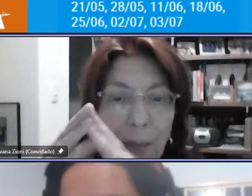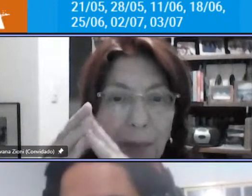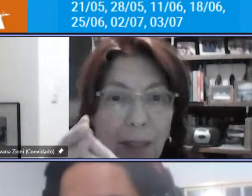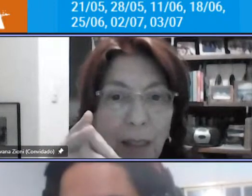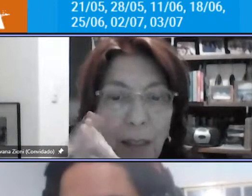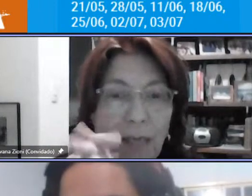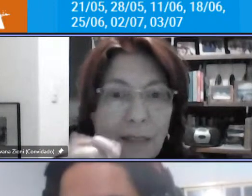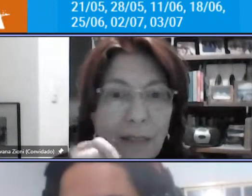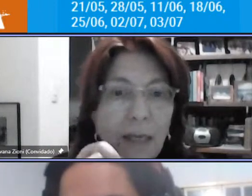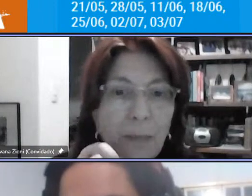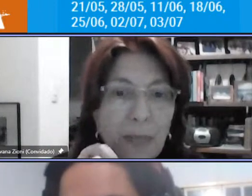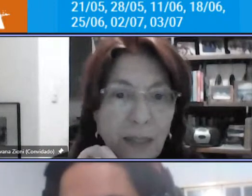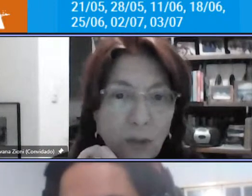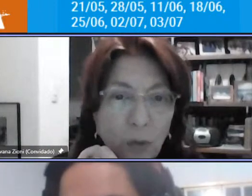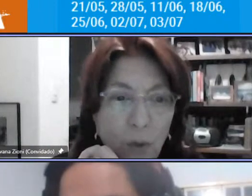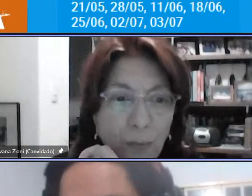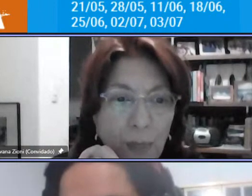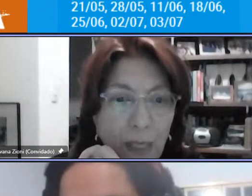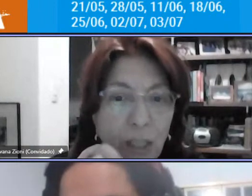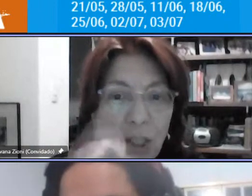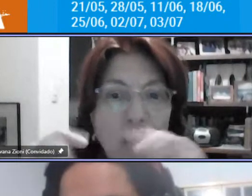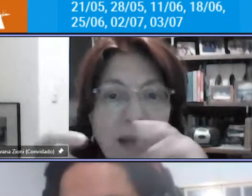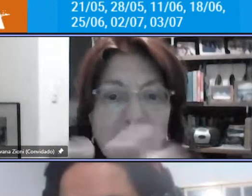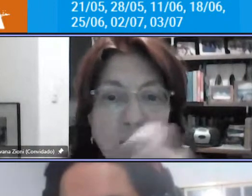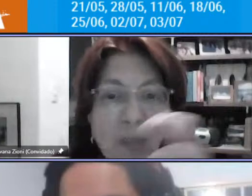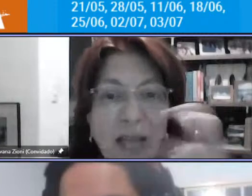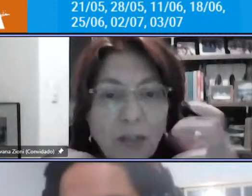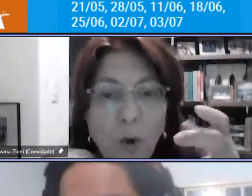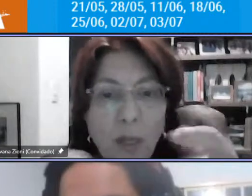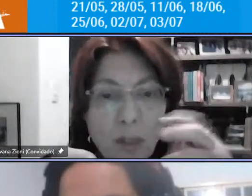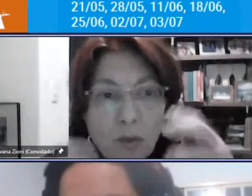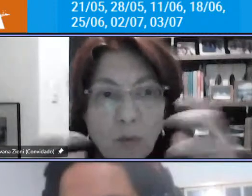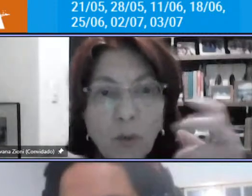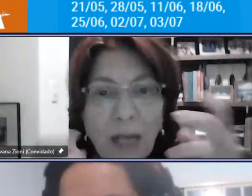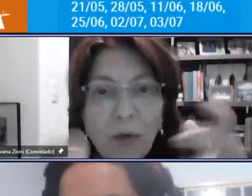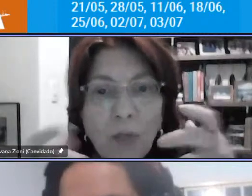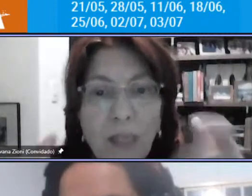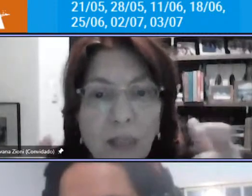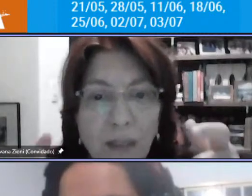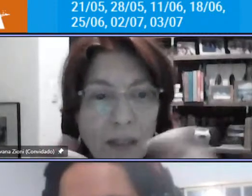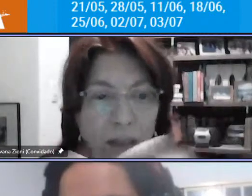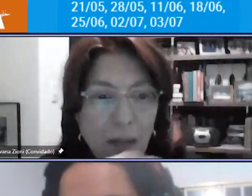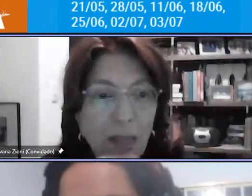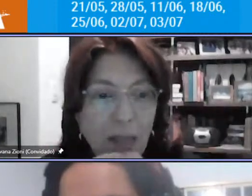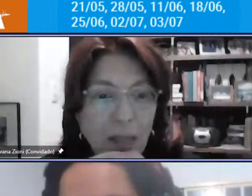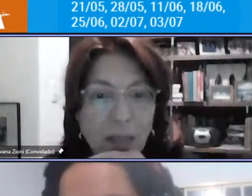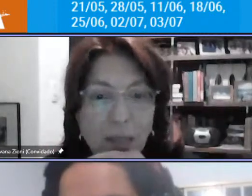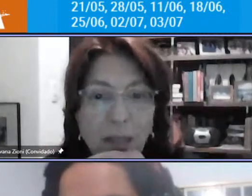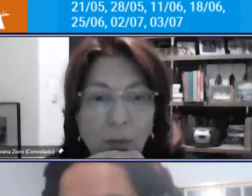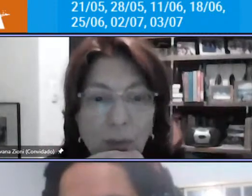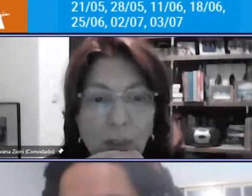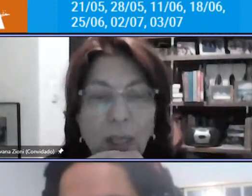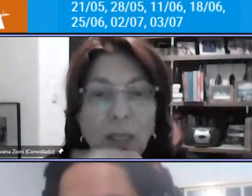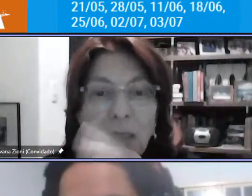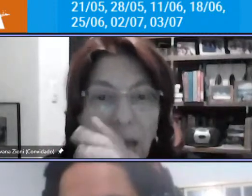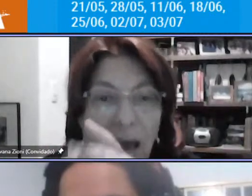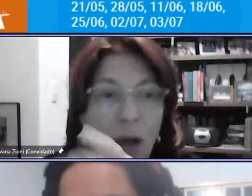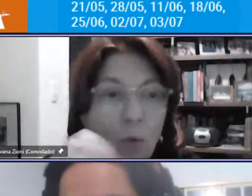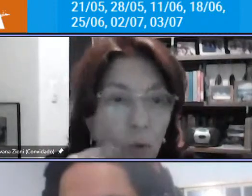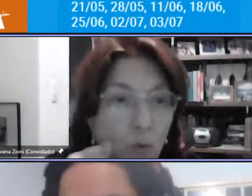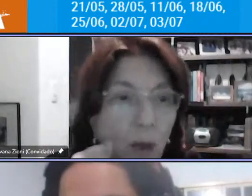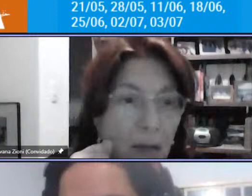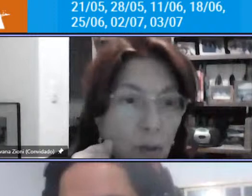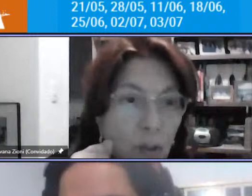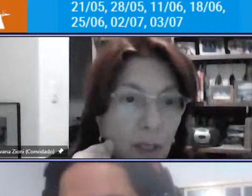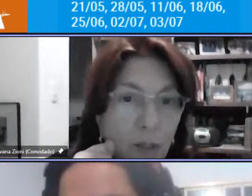que a Graziana apresentou de quais são os atores os protagonistas dessa questão que